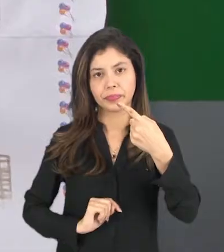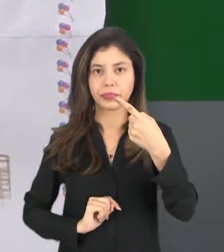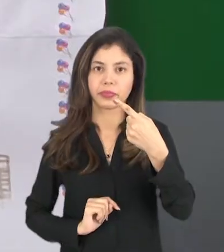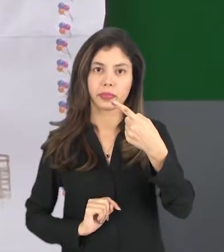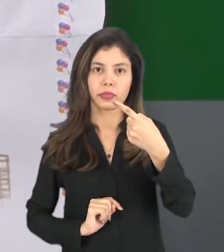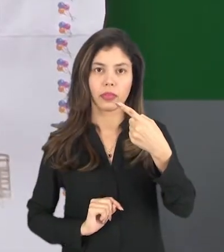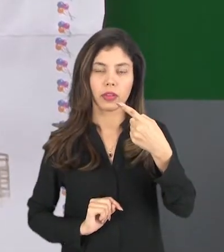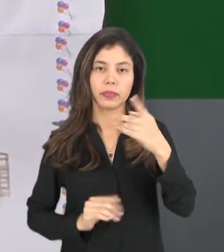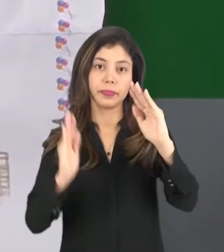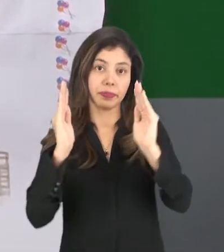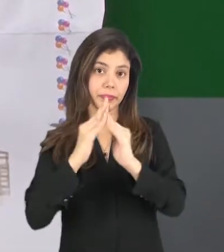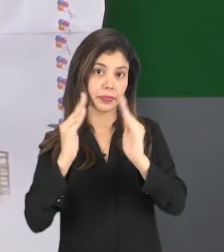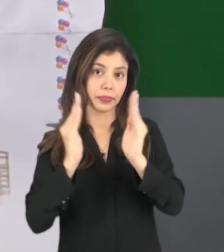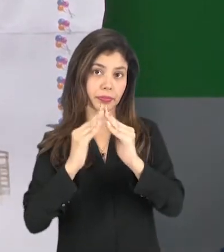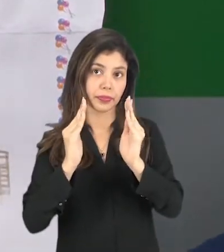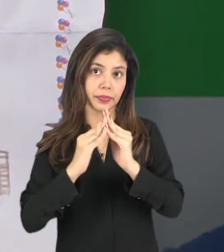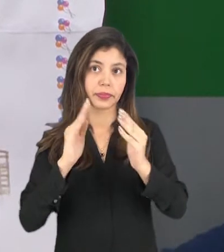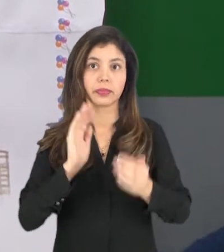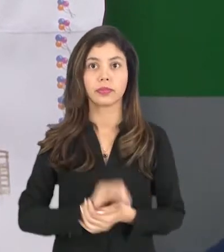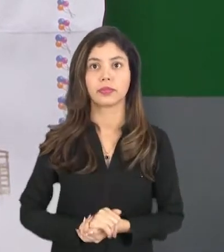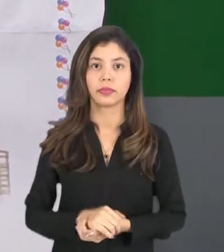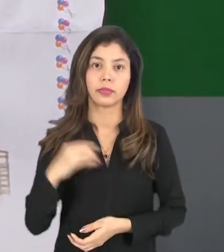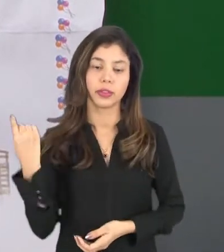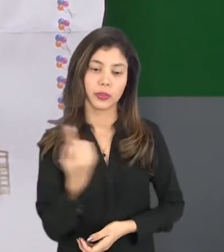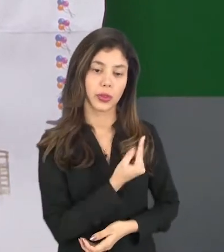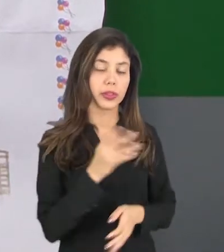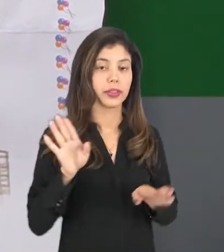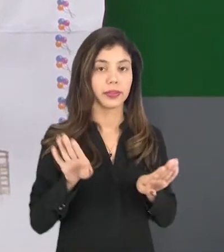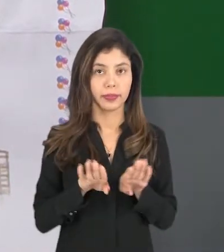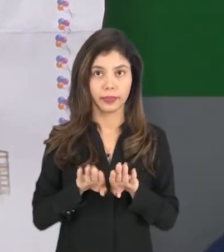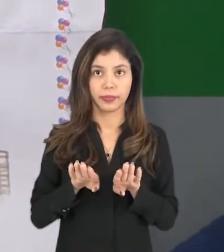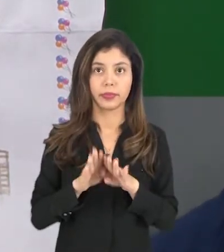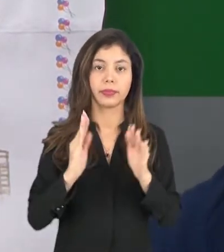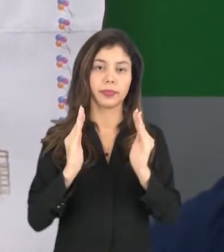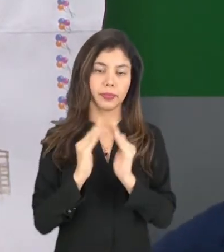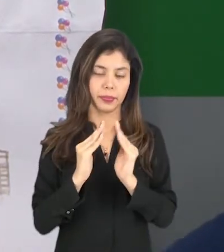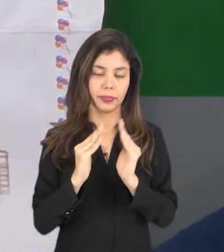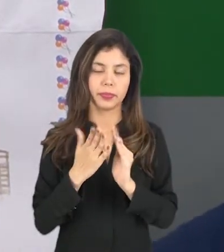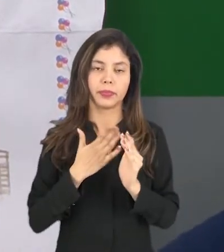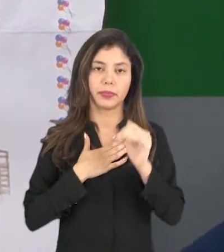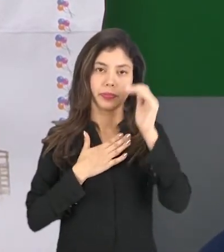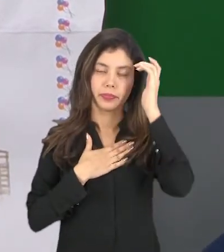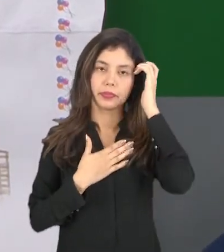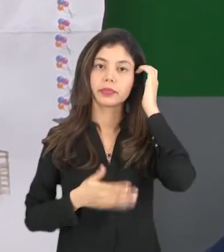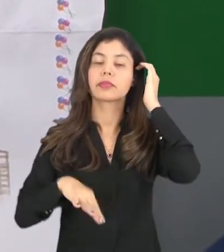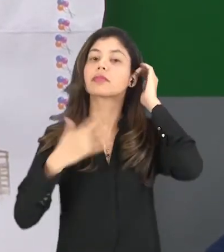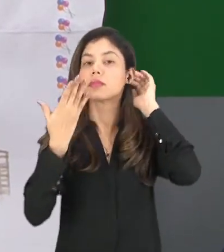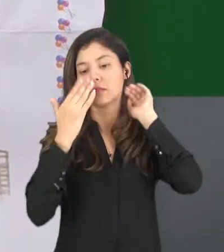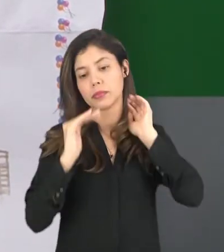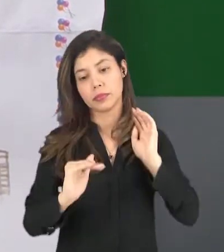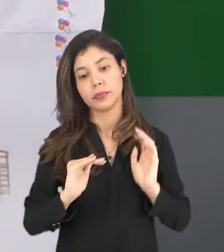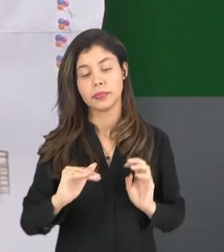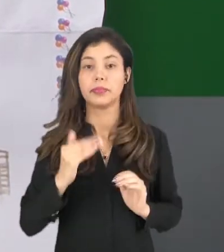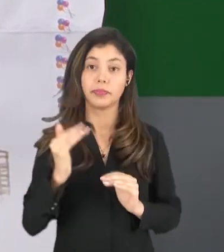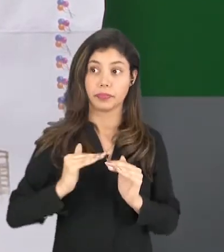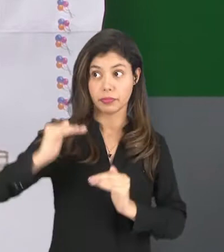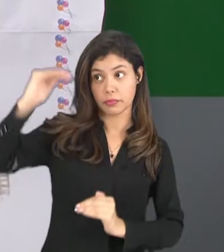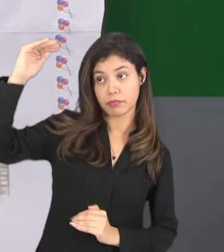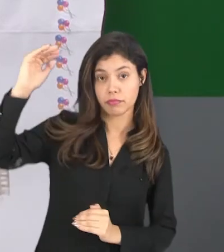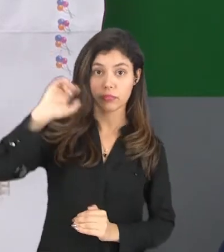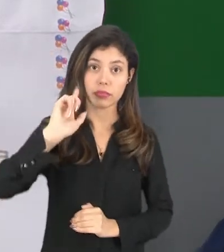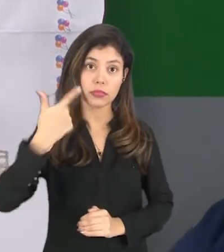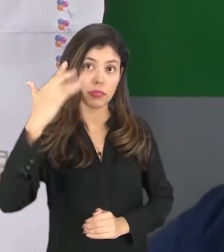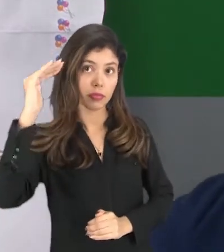ambiente doméstico. É um ambiente da nossa casa. Aqui tem uma criança maior e outra menor.